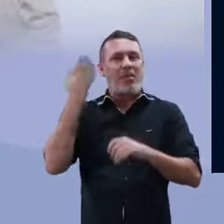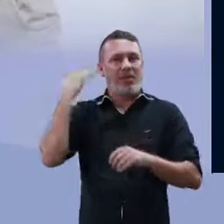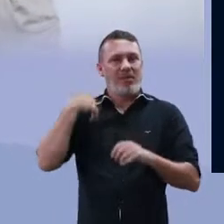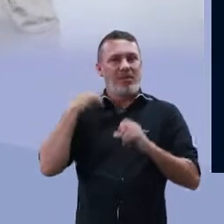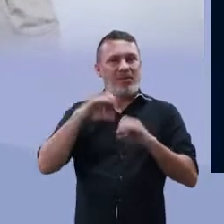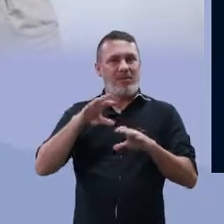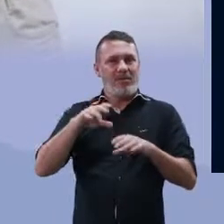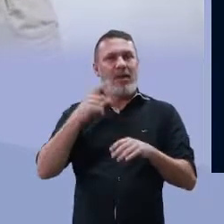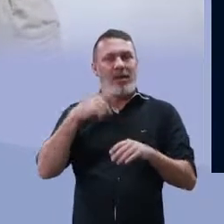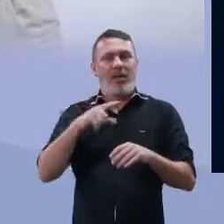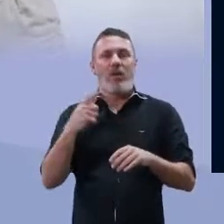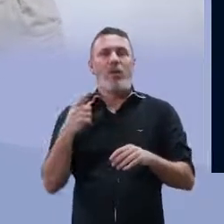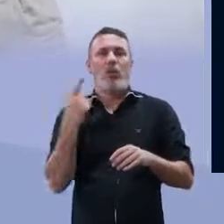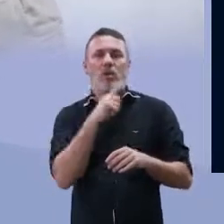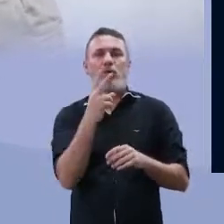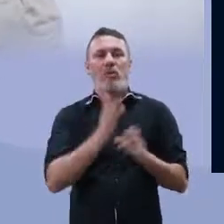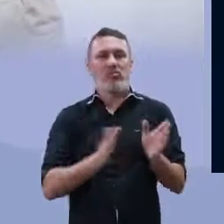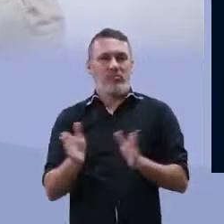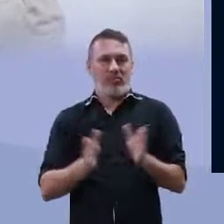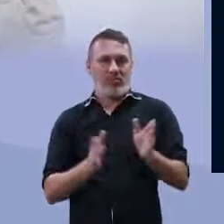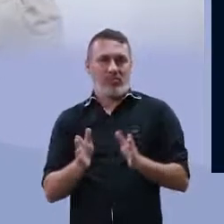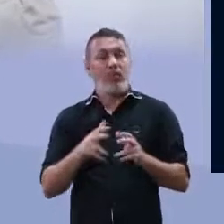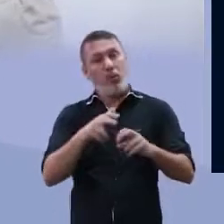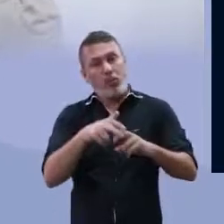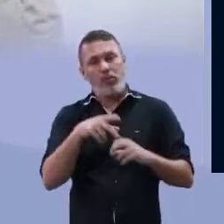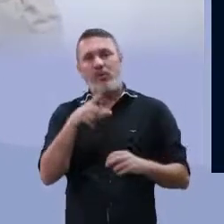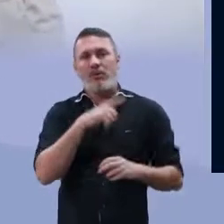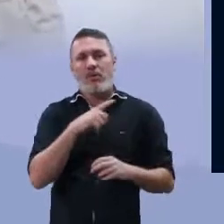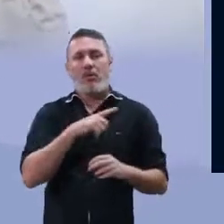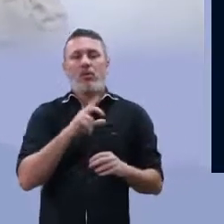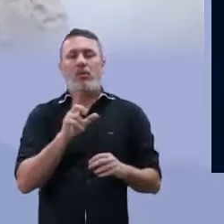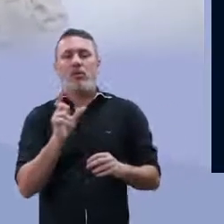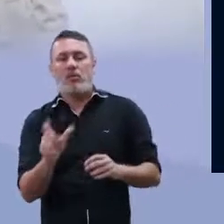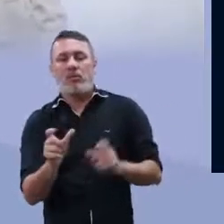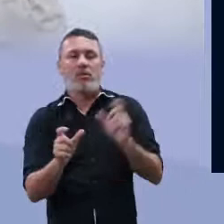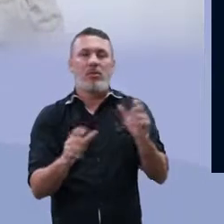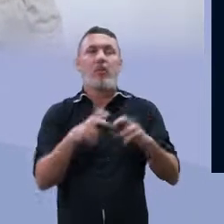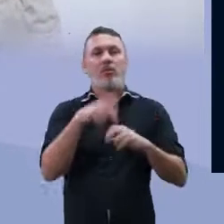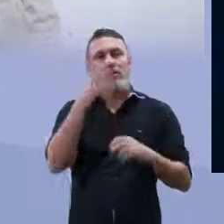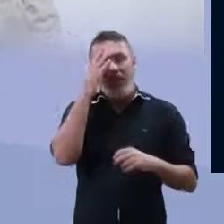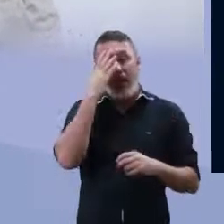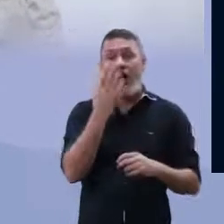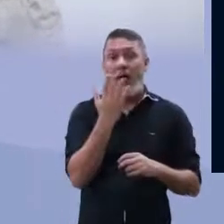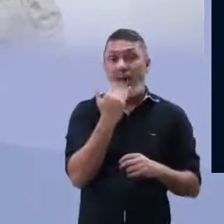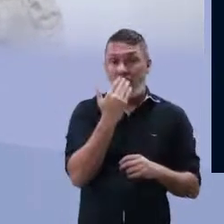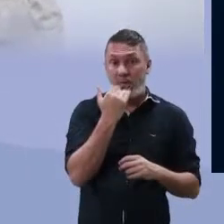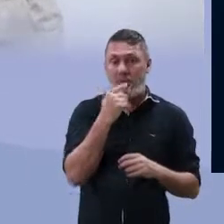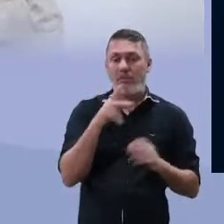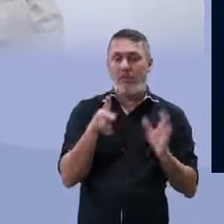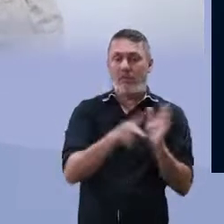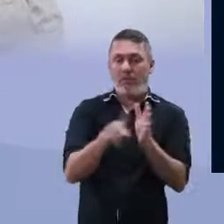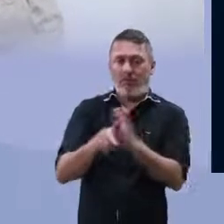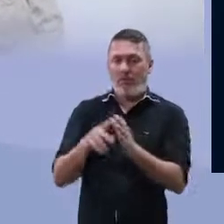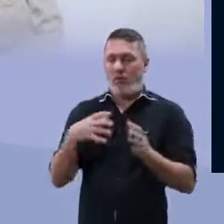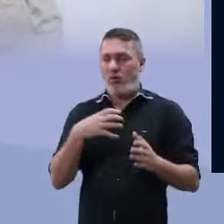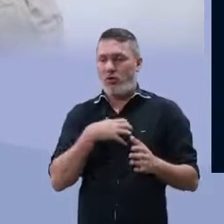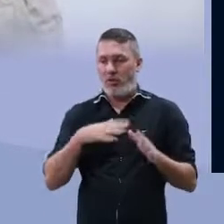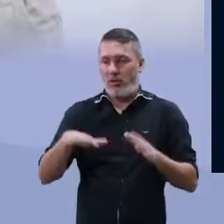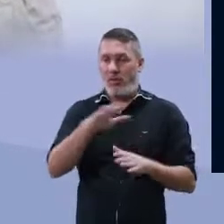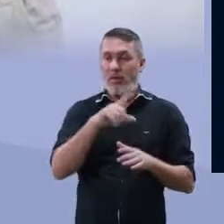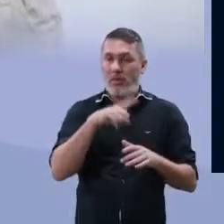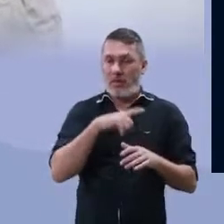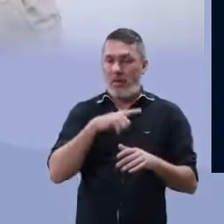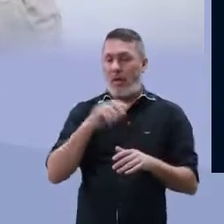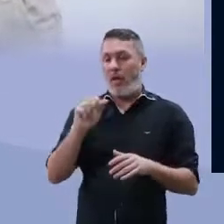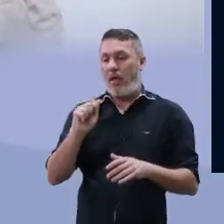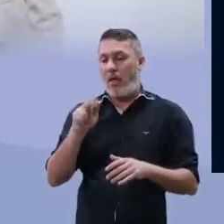que eu dei para vocês na aula passada, do ser vivo que consegue fazer os dois tipos. Por isso, a gente fala que a alimentação é